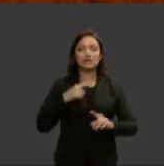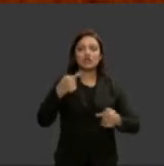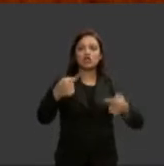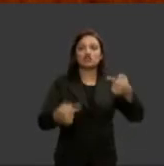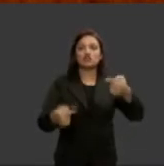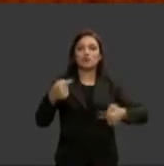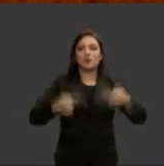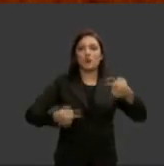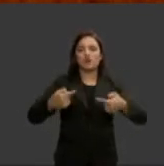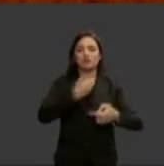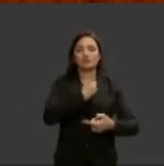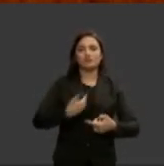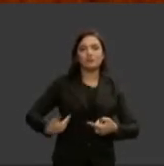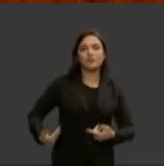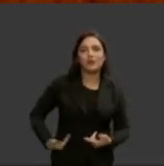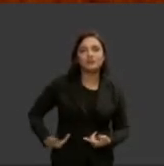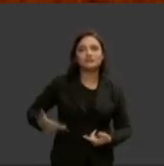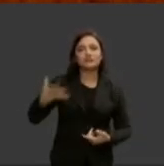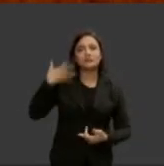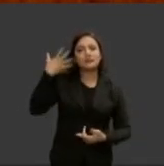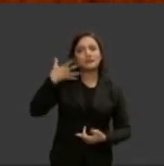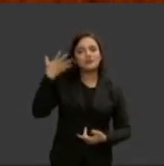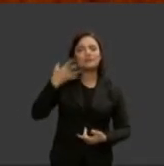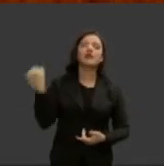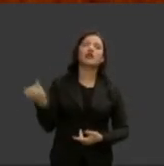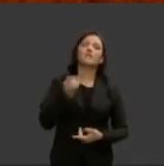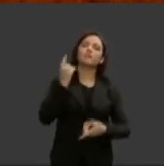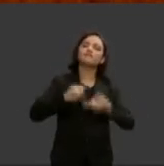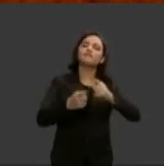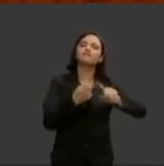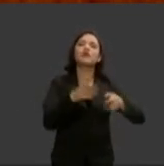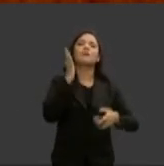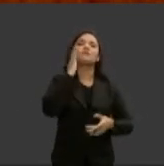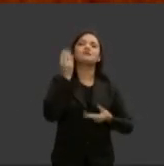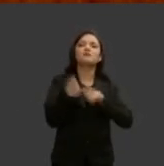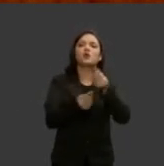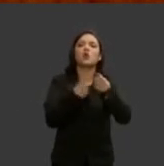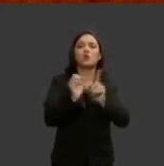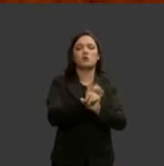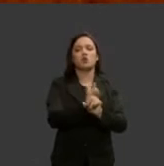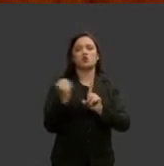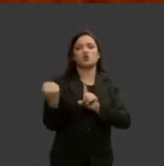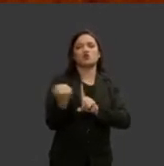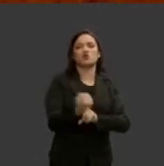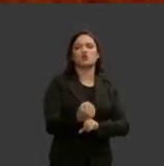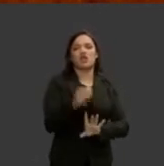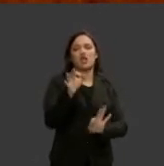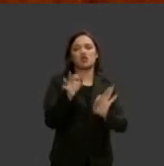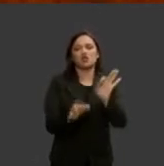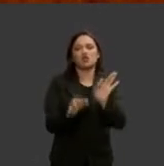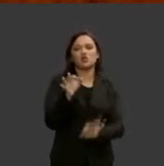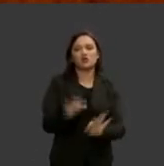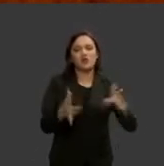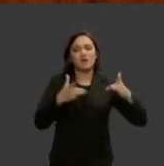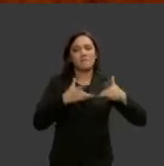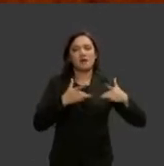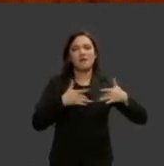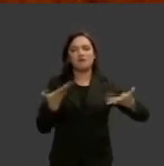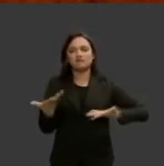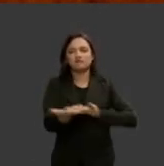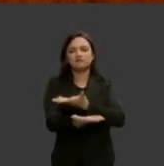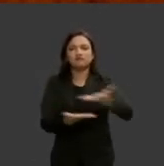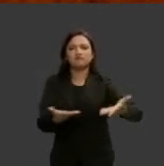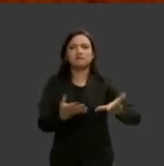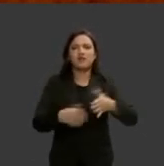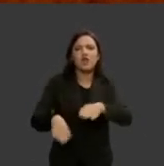políticas públicas e buscar meios para a construção de uma sociedade mais justa fraterna igualitária